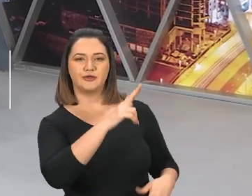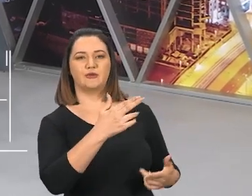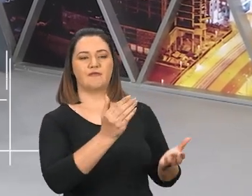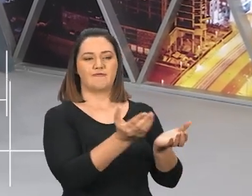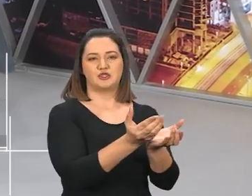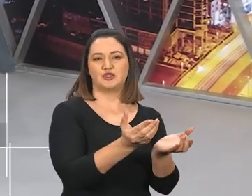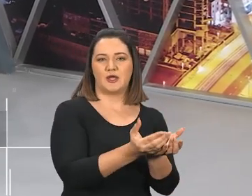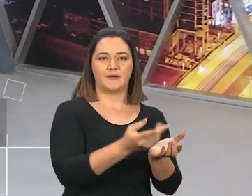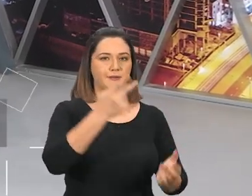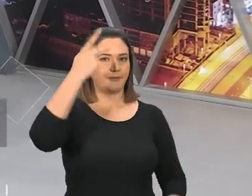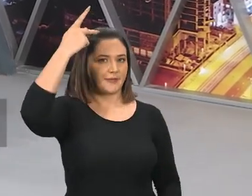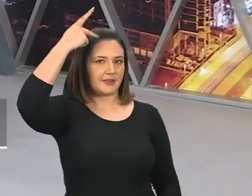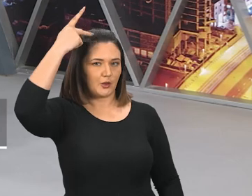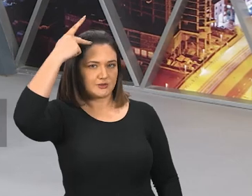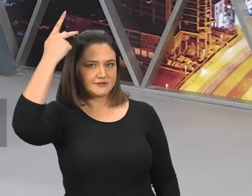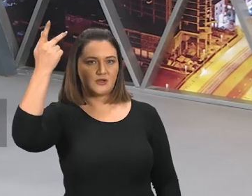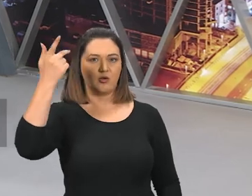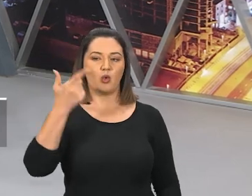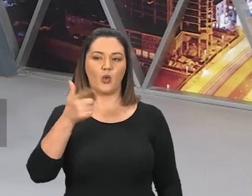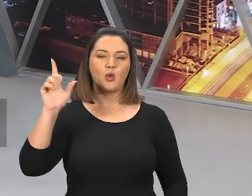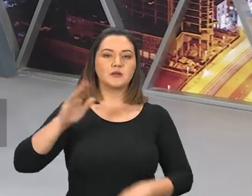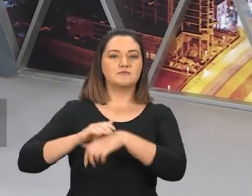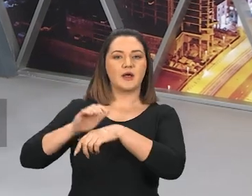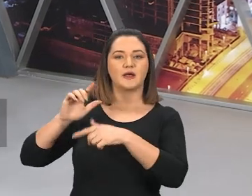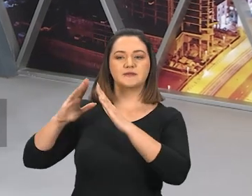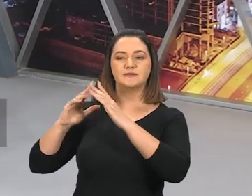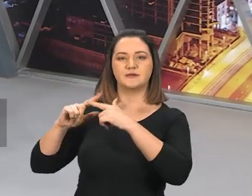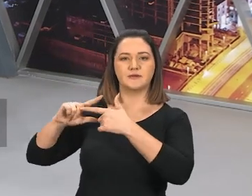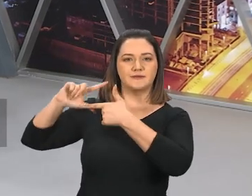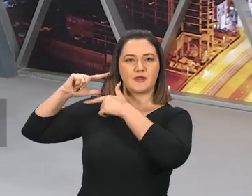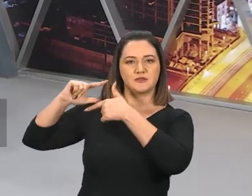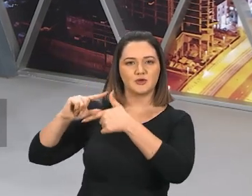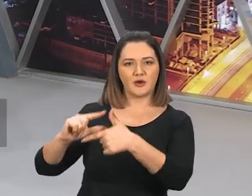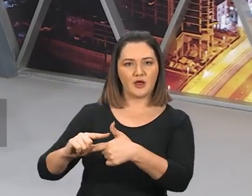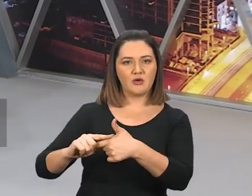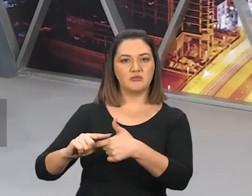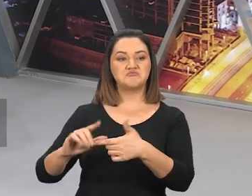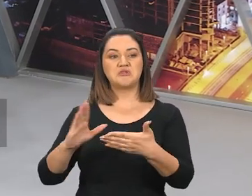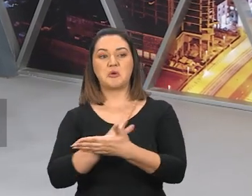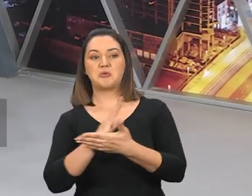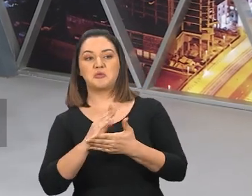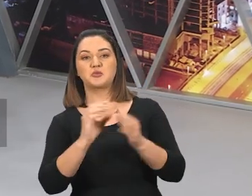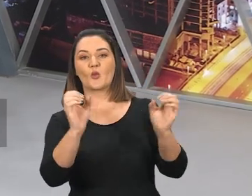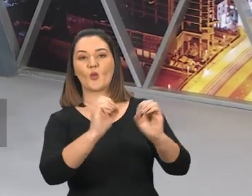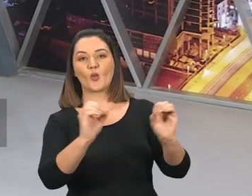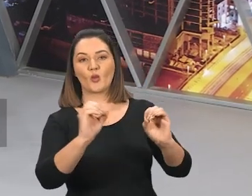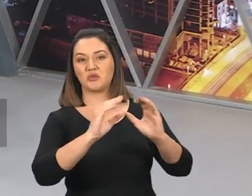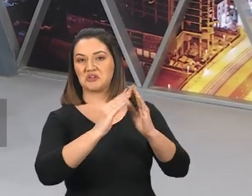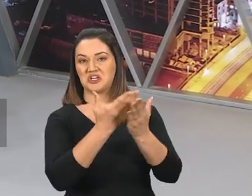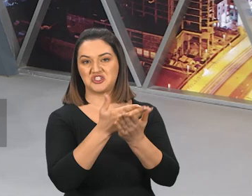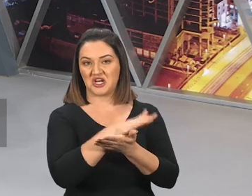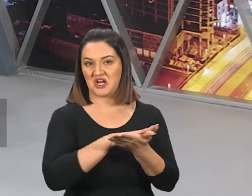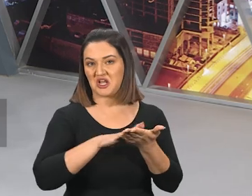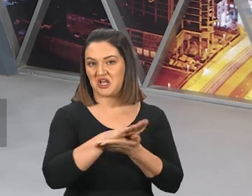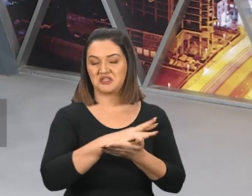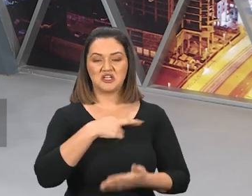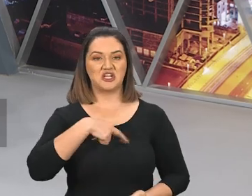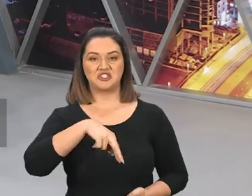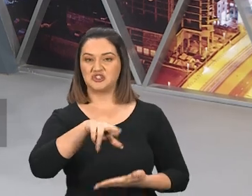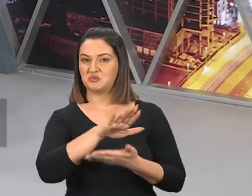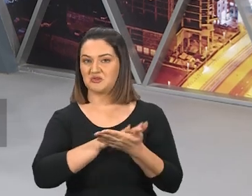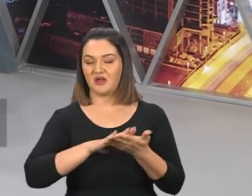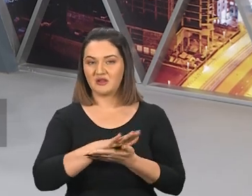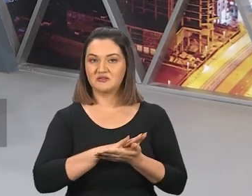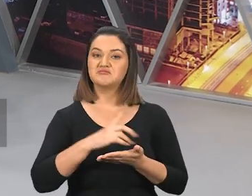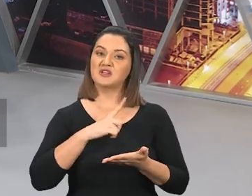outras são evangélicas pentecostais, outras são mais tradicionais, outras pessoas não têm igreja nenhuma, denominação nenhuma,